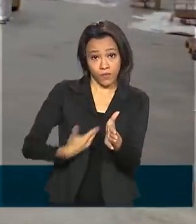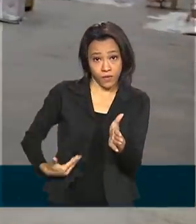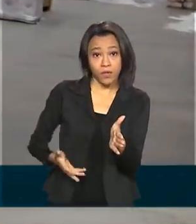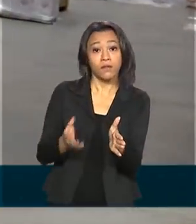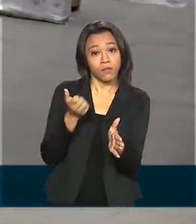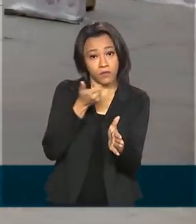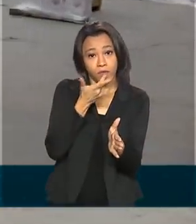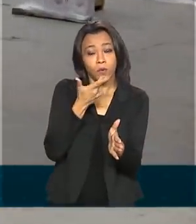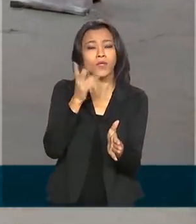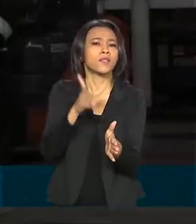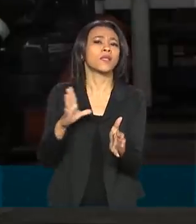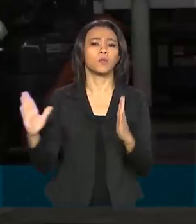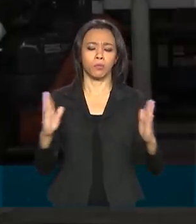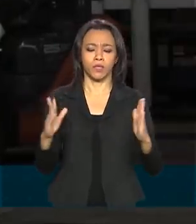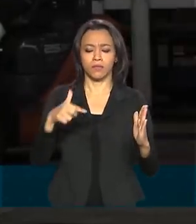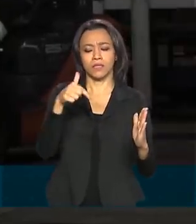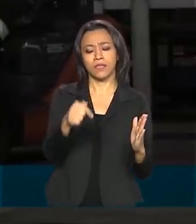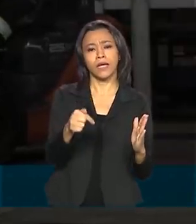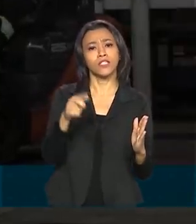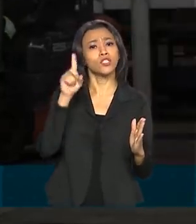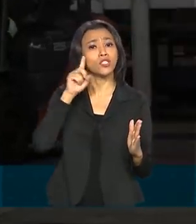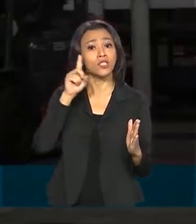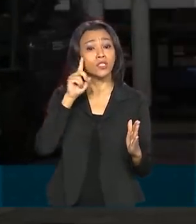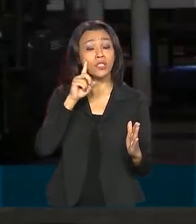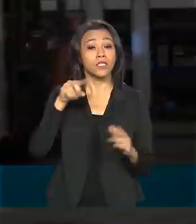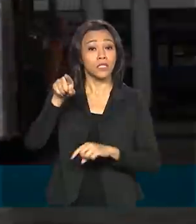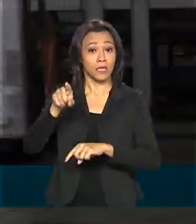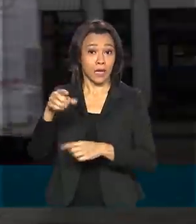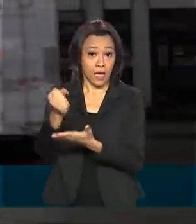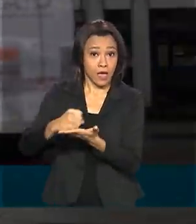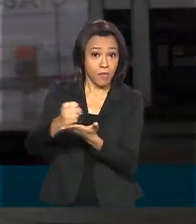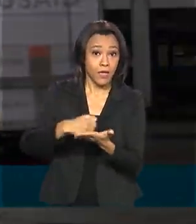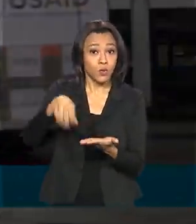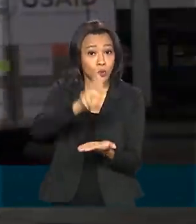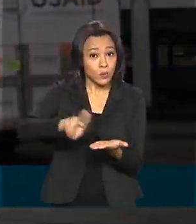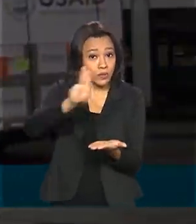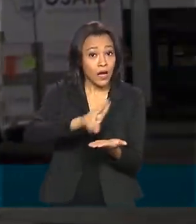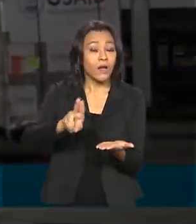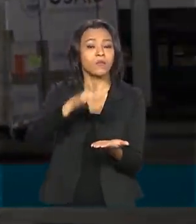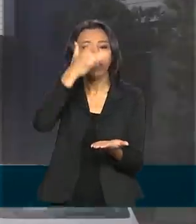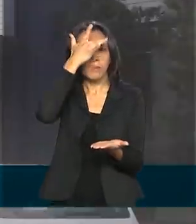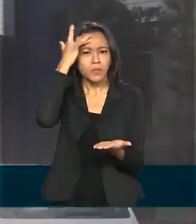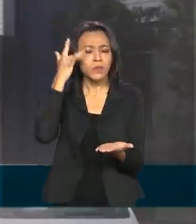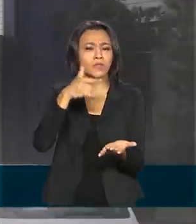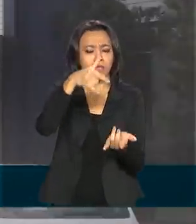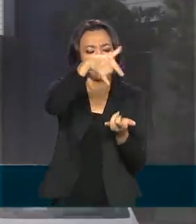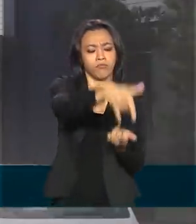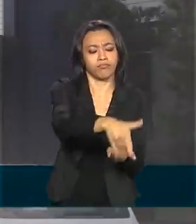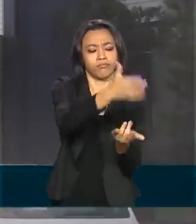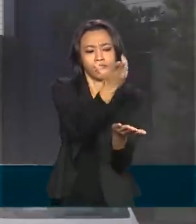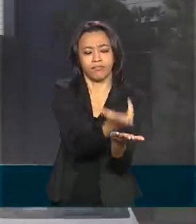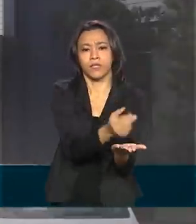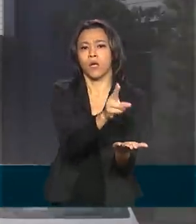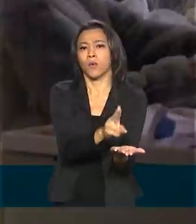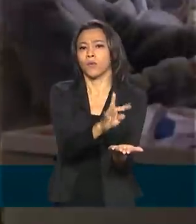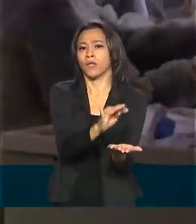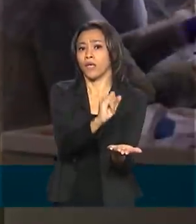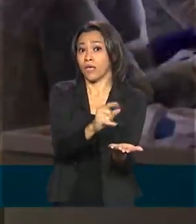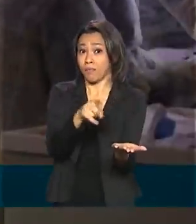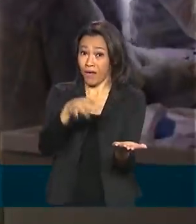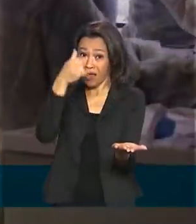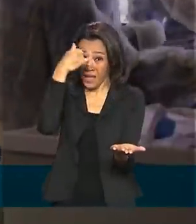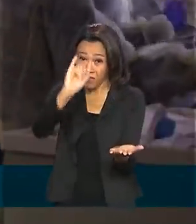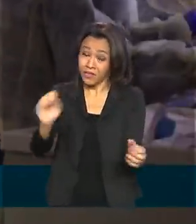de sete dias para medicamentos usados na intubação dos pacientes com Covid-19, de modo a evitar colapso das